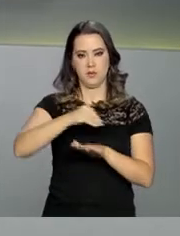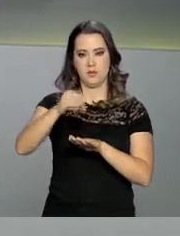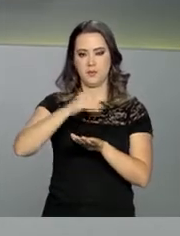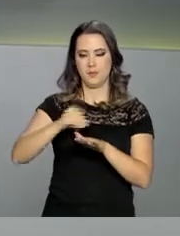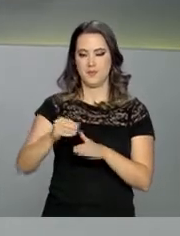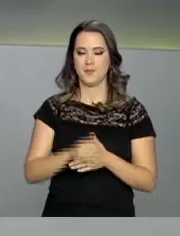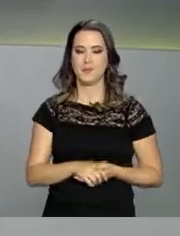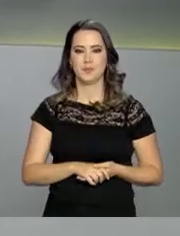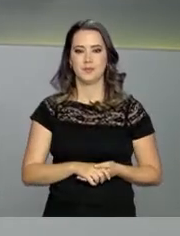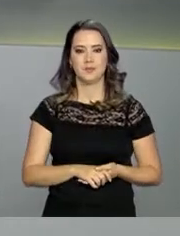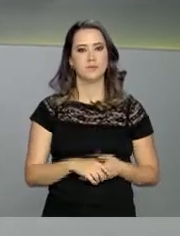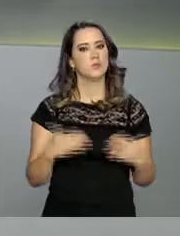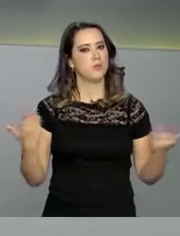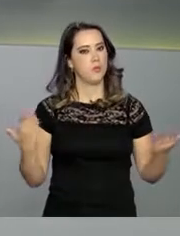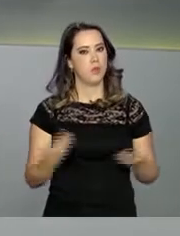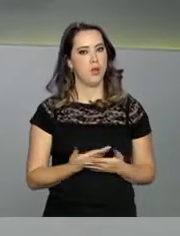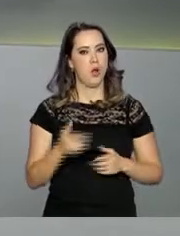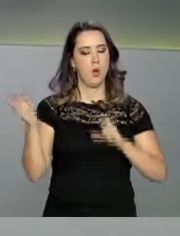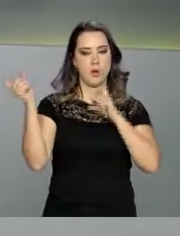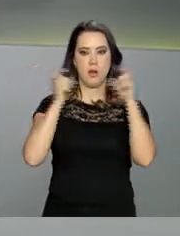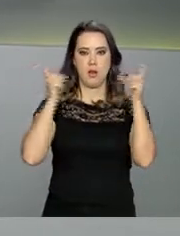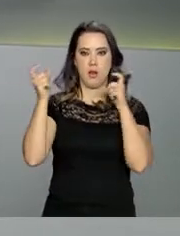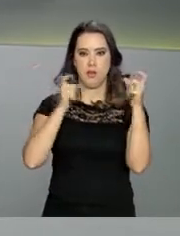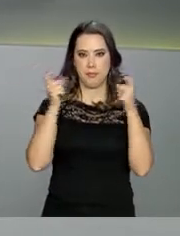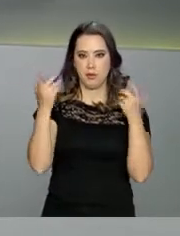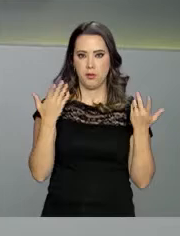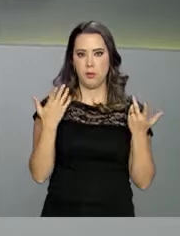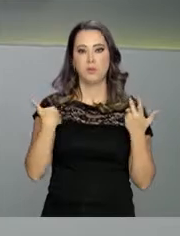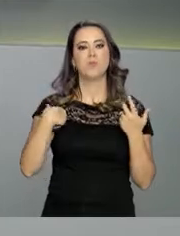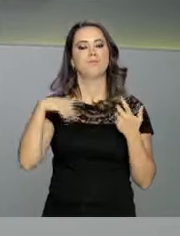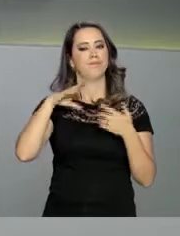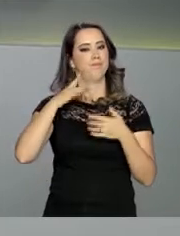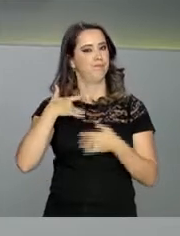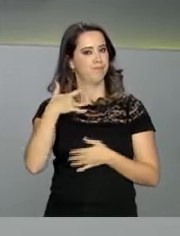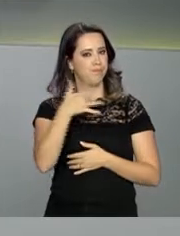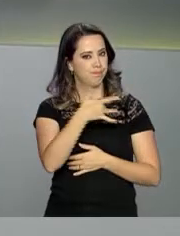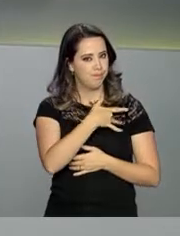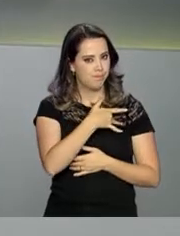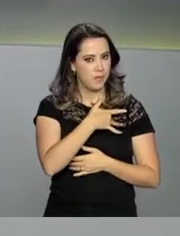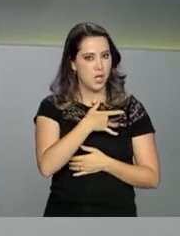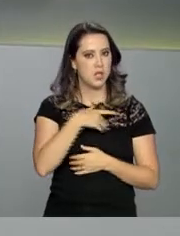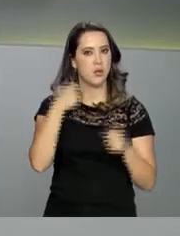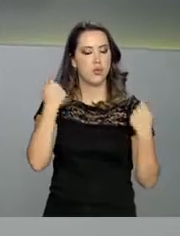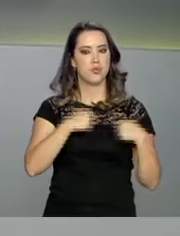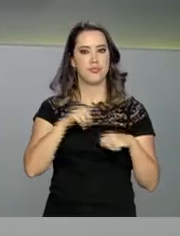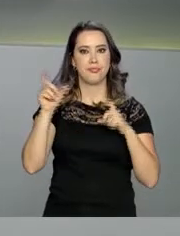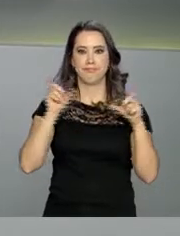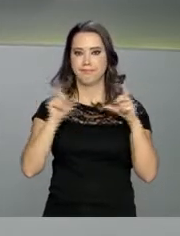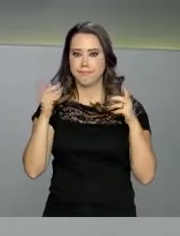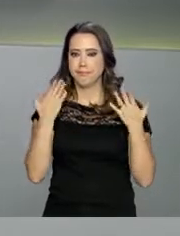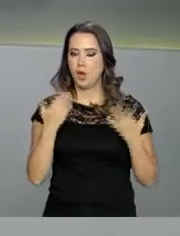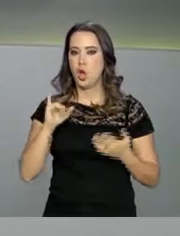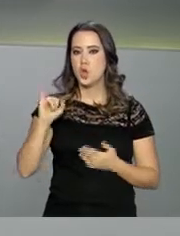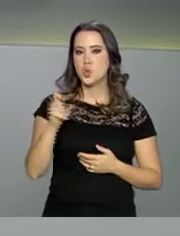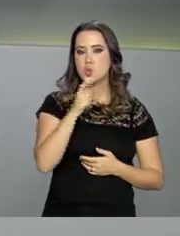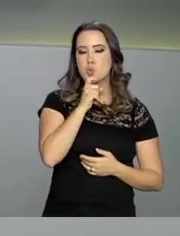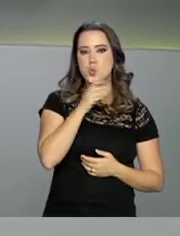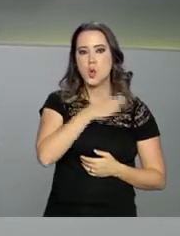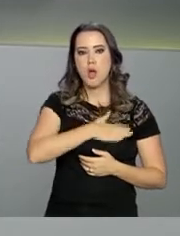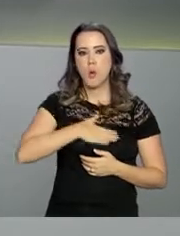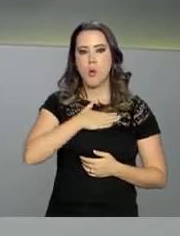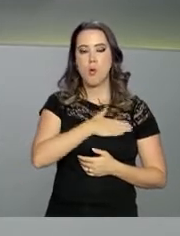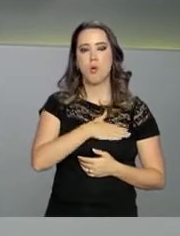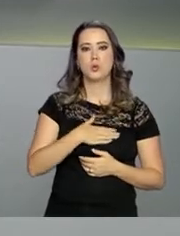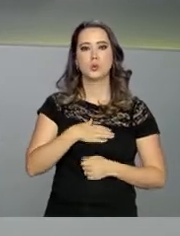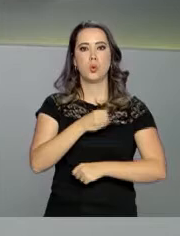informações. E agora um alerta da Organização Pan-Americana de Saúde. Entre julho e agosto, a quantidade de